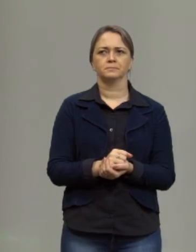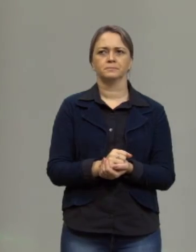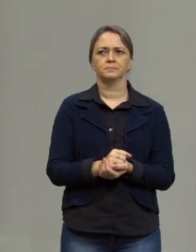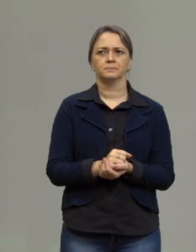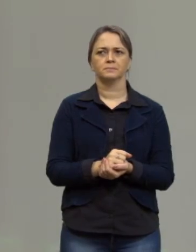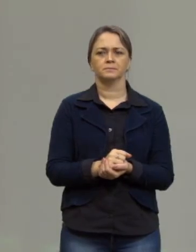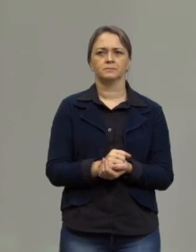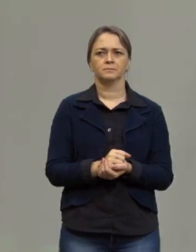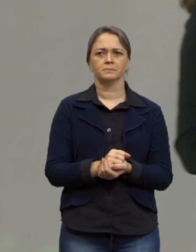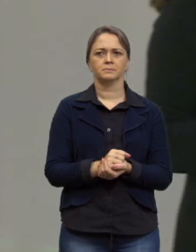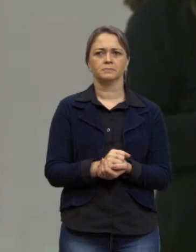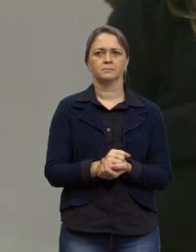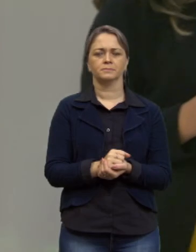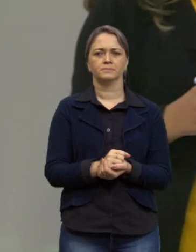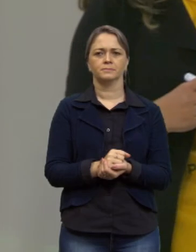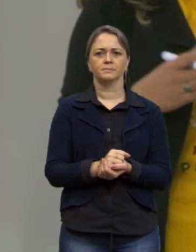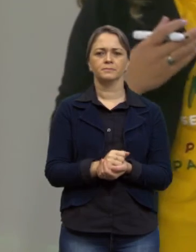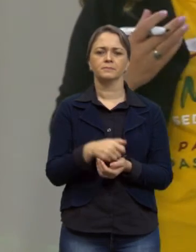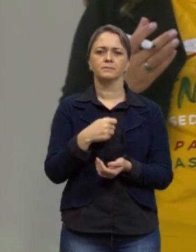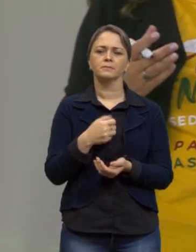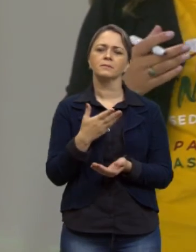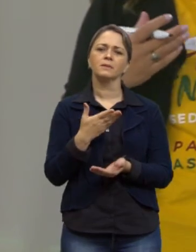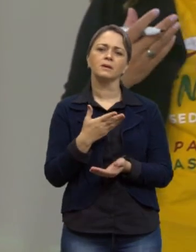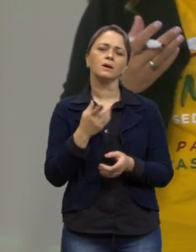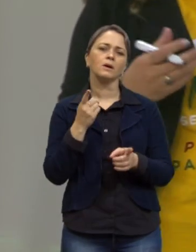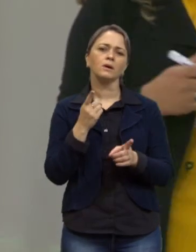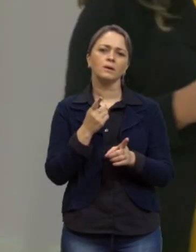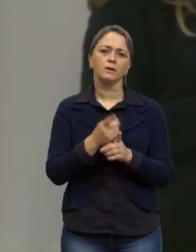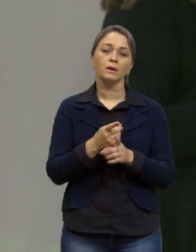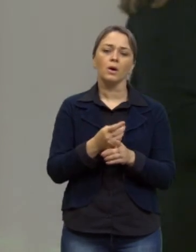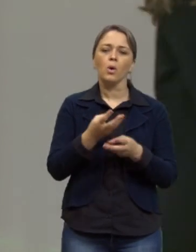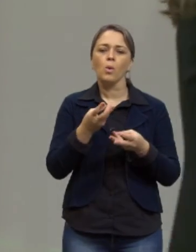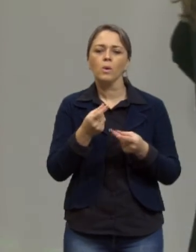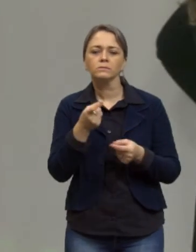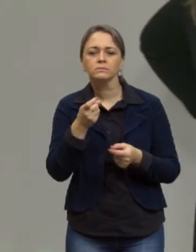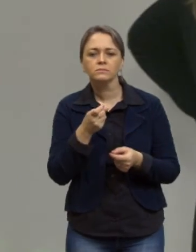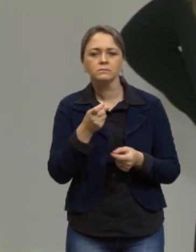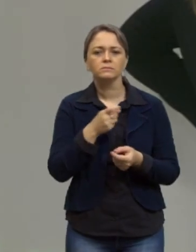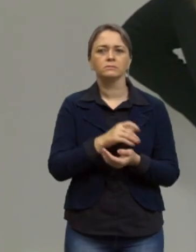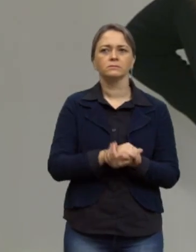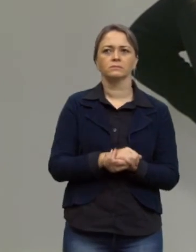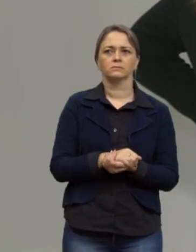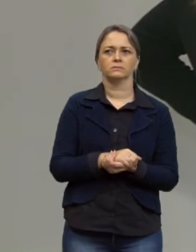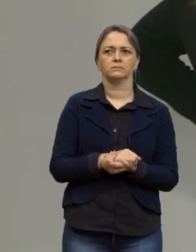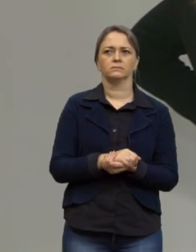estamos trabalhando o que que eu preciso encontrar esse x então vamos lá